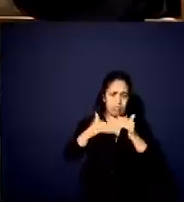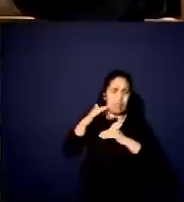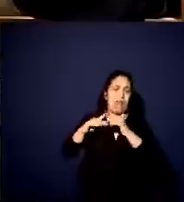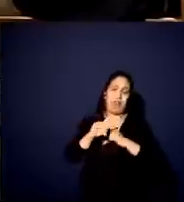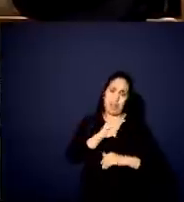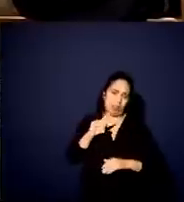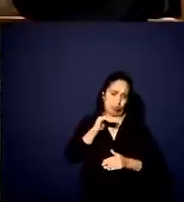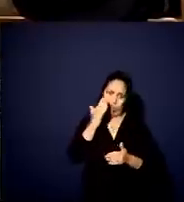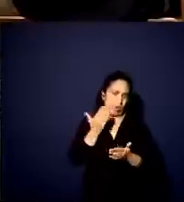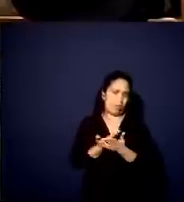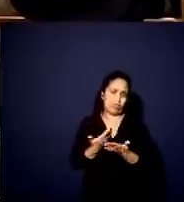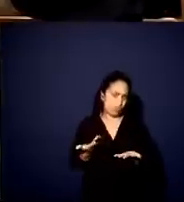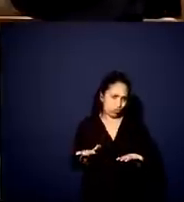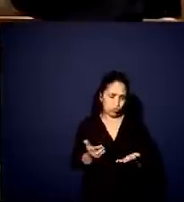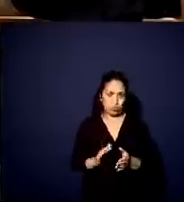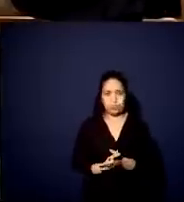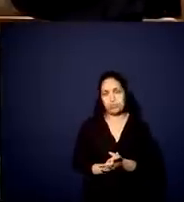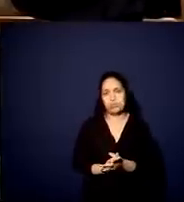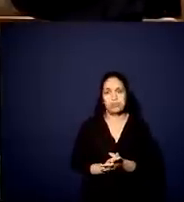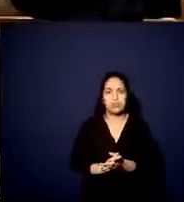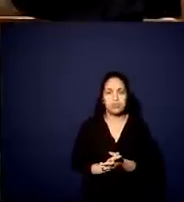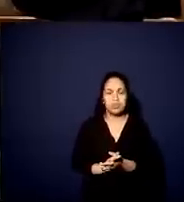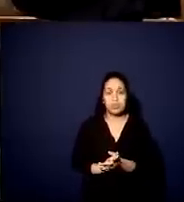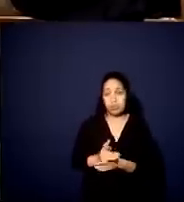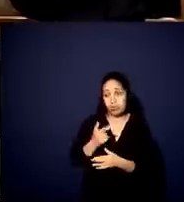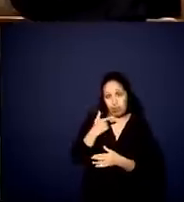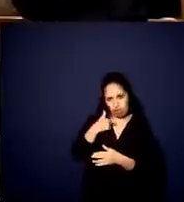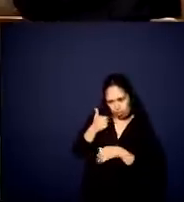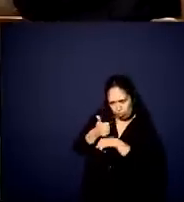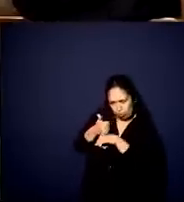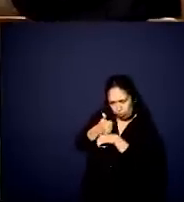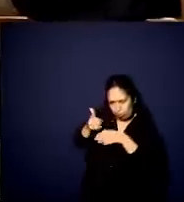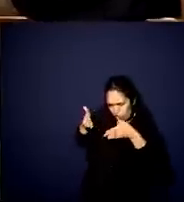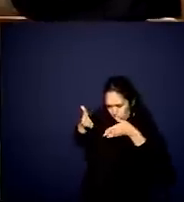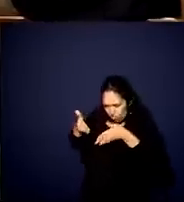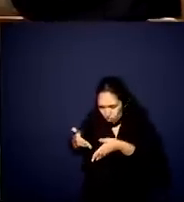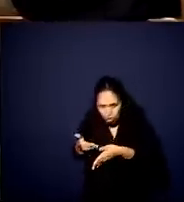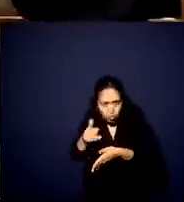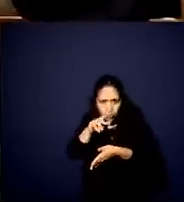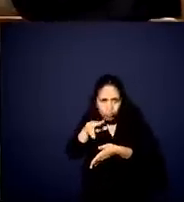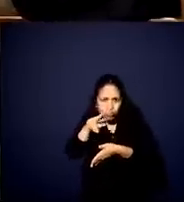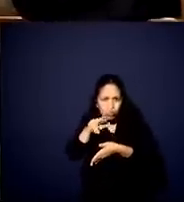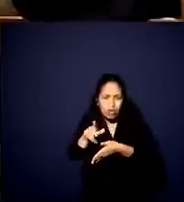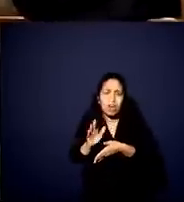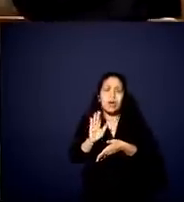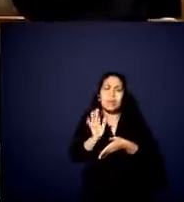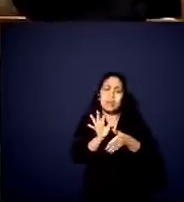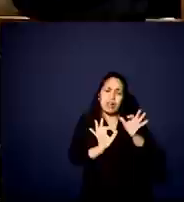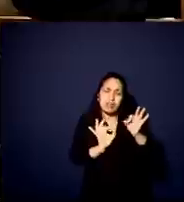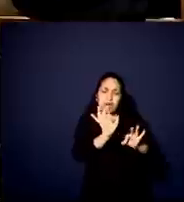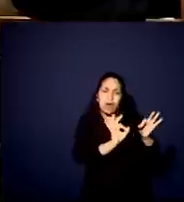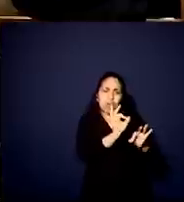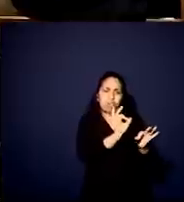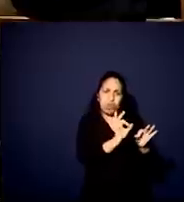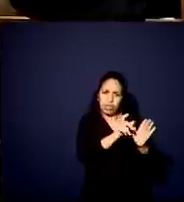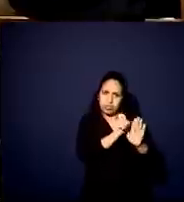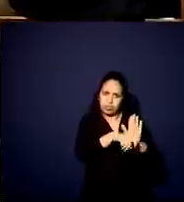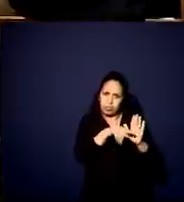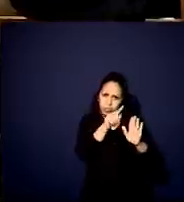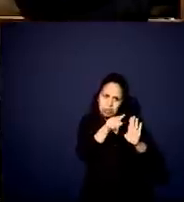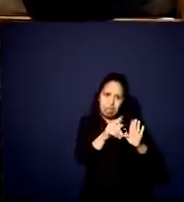Geralmente, uma reforma tributária, não sou um grande especialista nessa área, mas uma reforma tributária, você precisa ter um ambiente